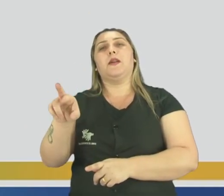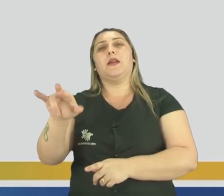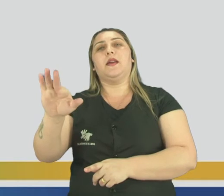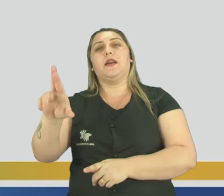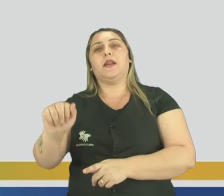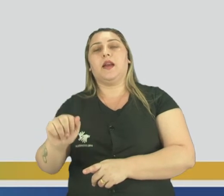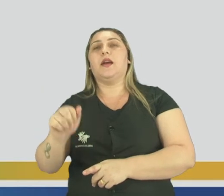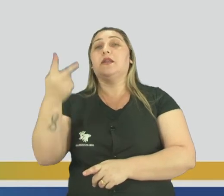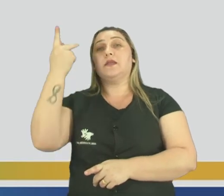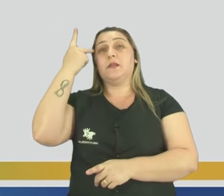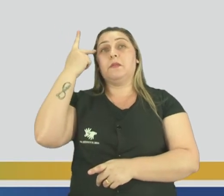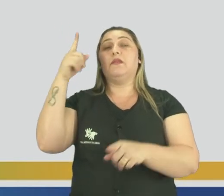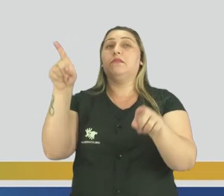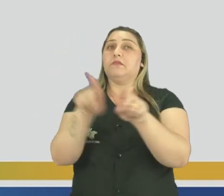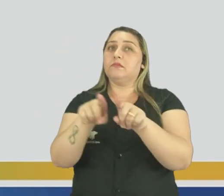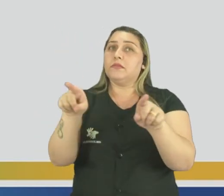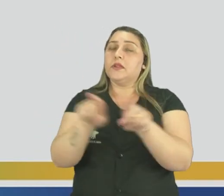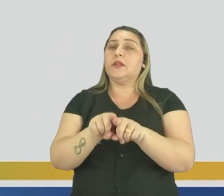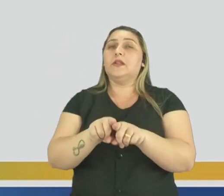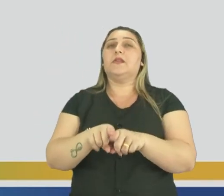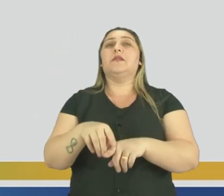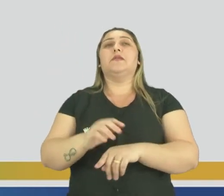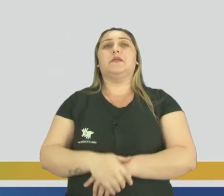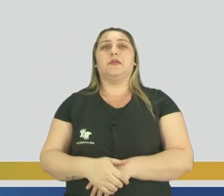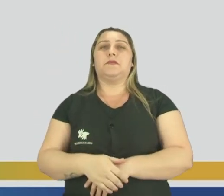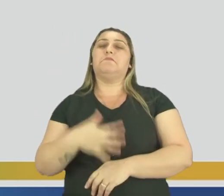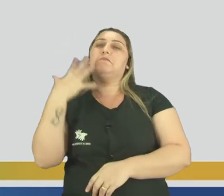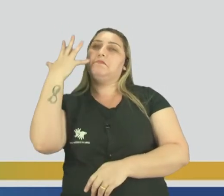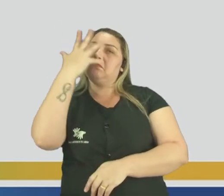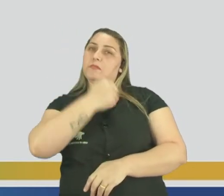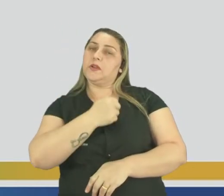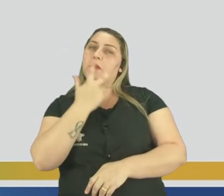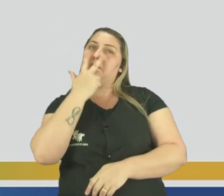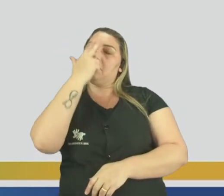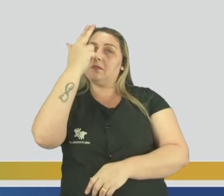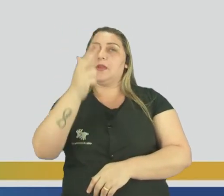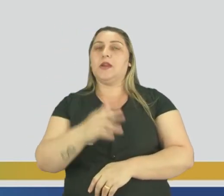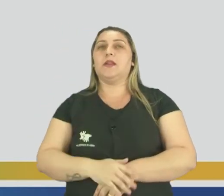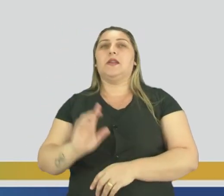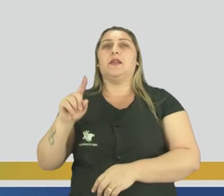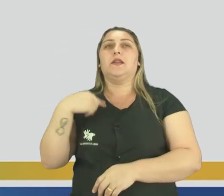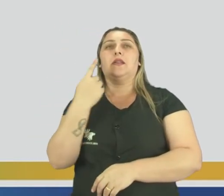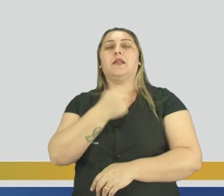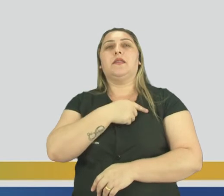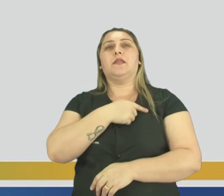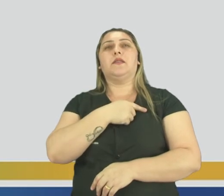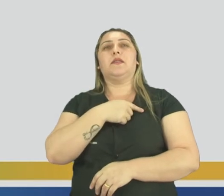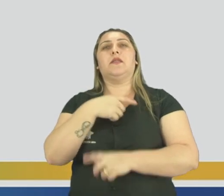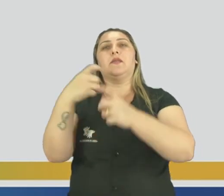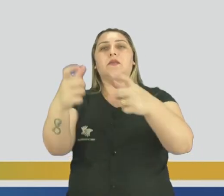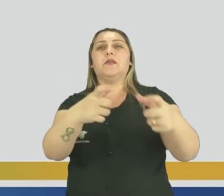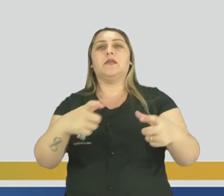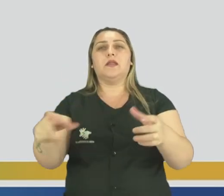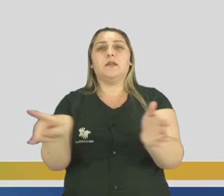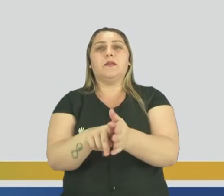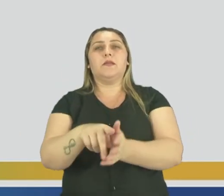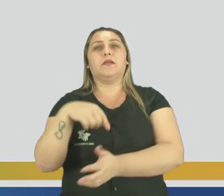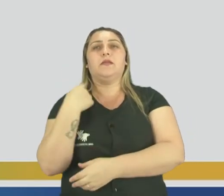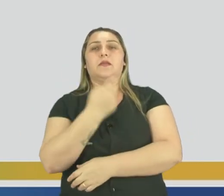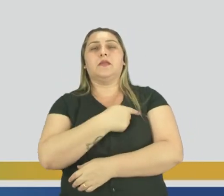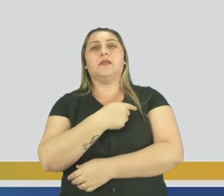Ibirapuera, em São Paulo. Olha aqui, bem bonito, né? Parece até com um pouco a nossas... Alguns lugares aqui nossos, né?